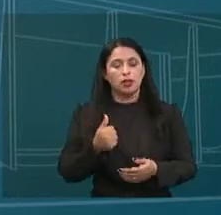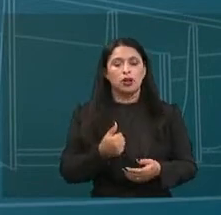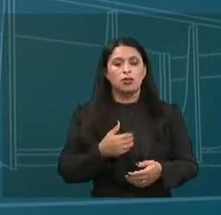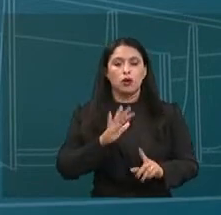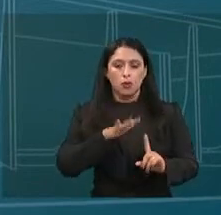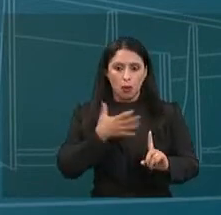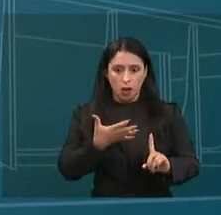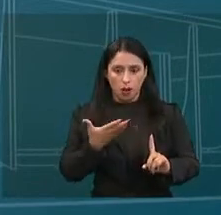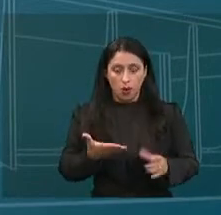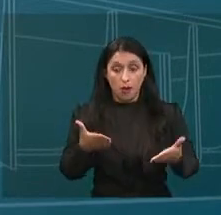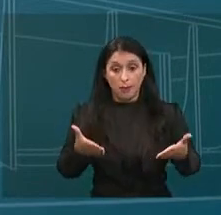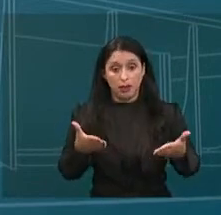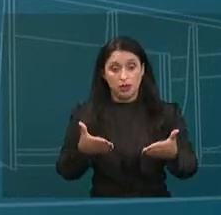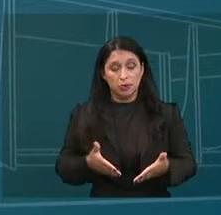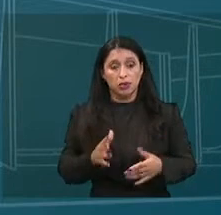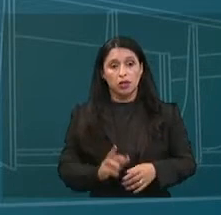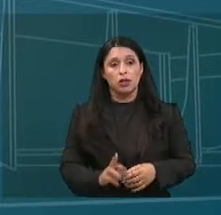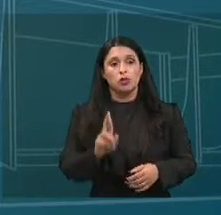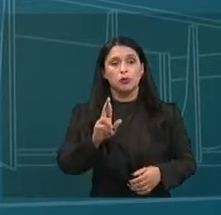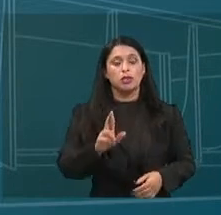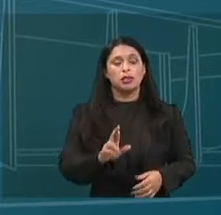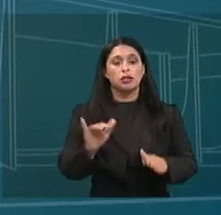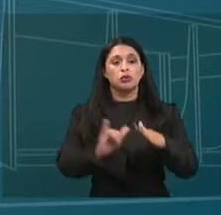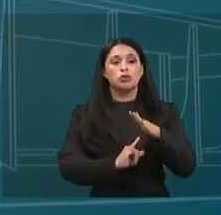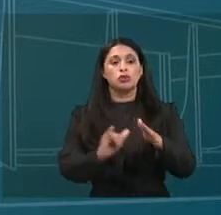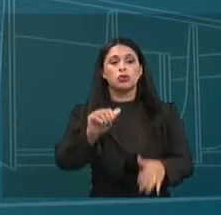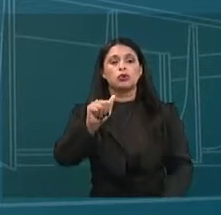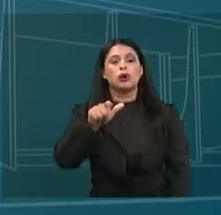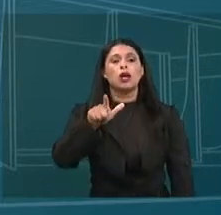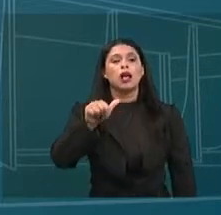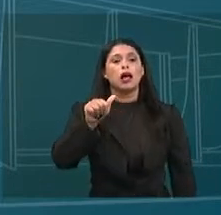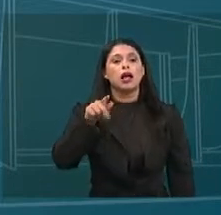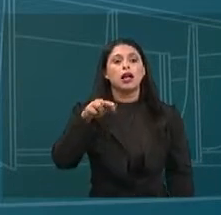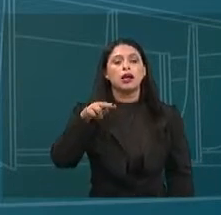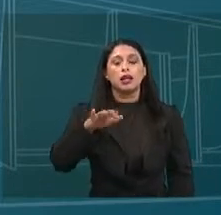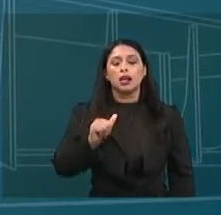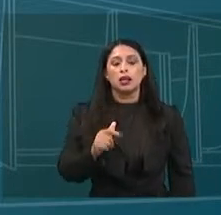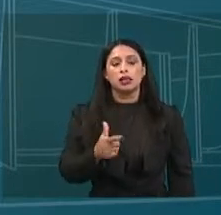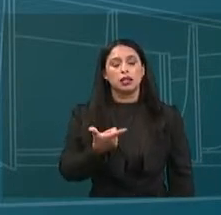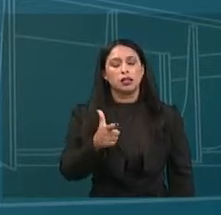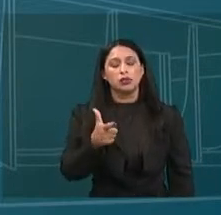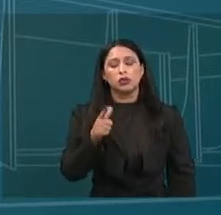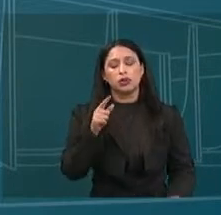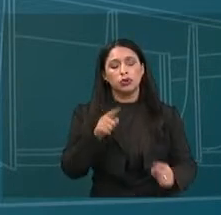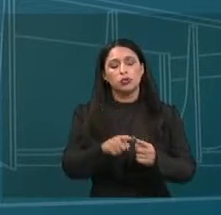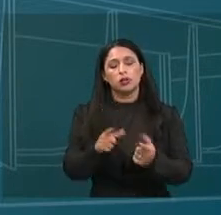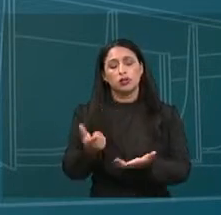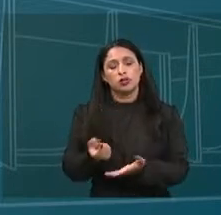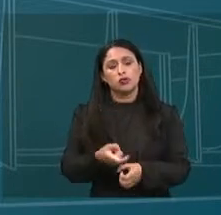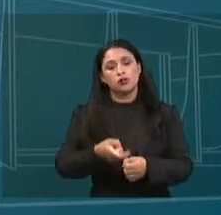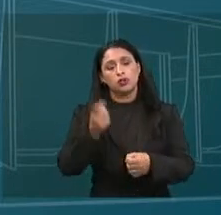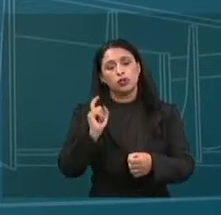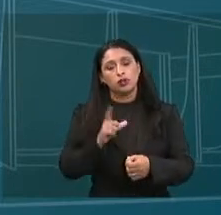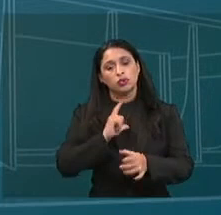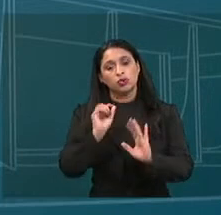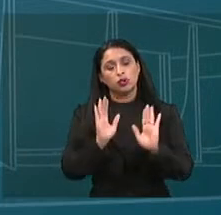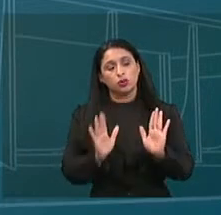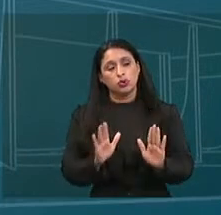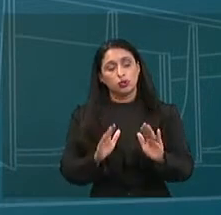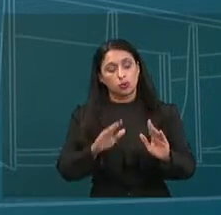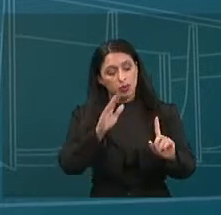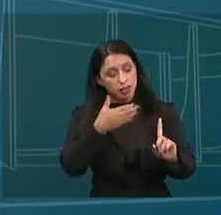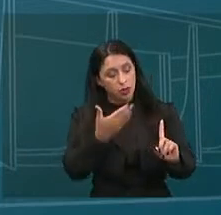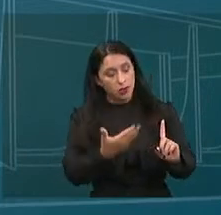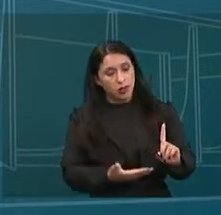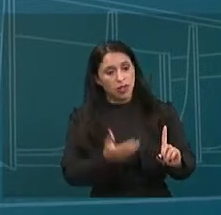participar. Fala em nome do Instituto Alana, que é uma organização da sociedade civil, sem fins lucrativos, e que tem como missão honrar a criança.